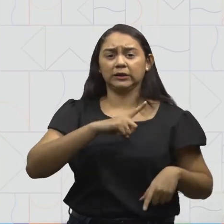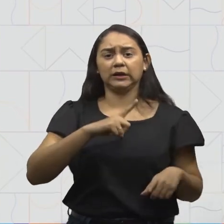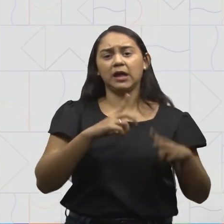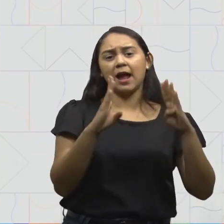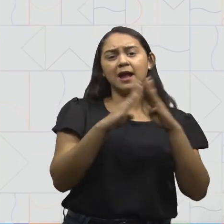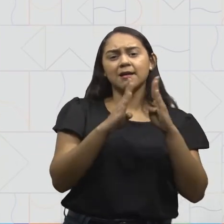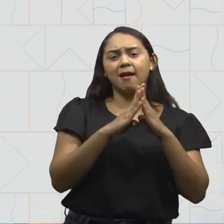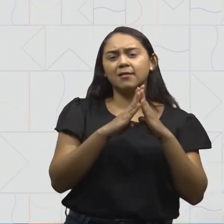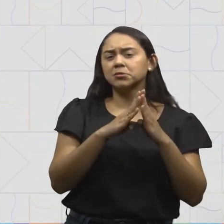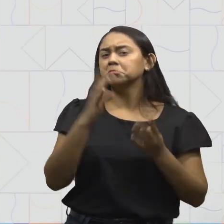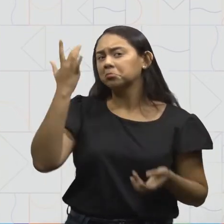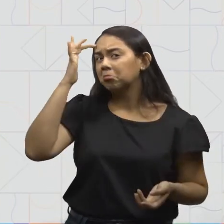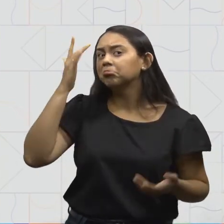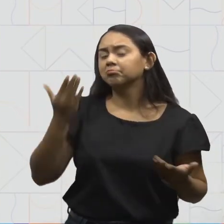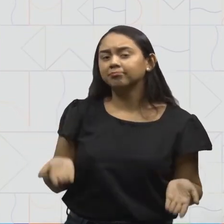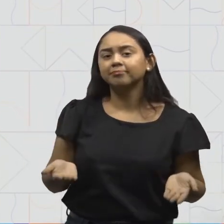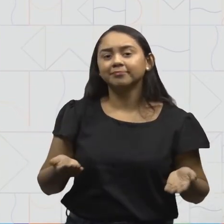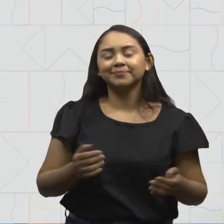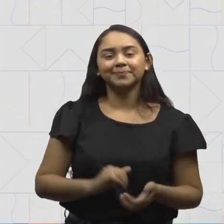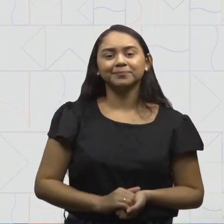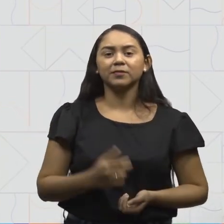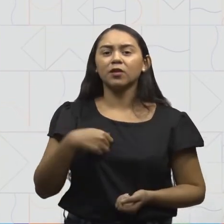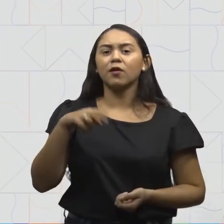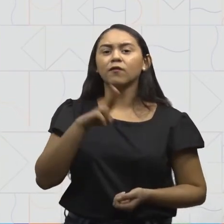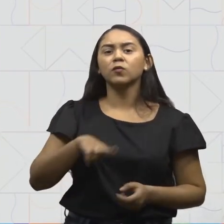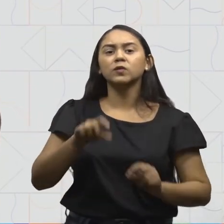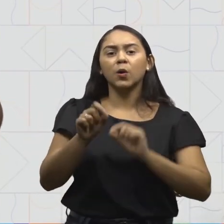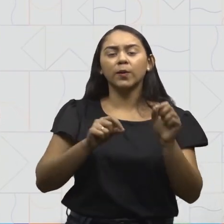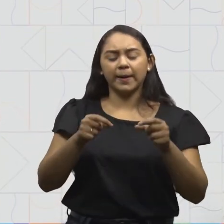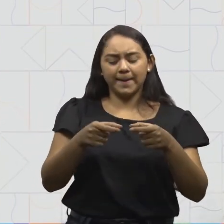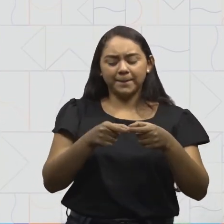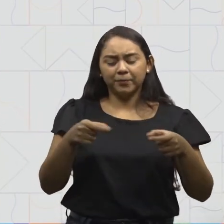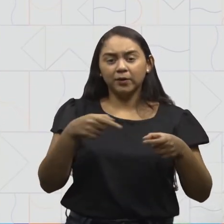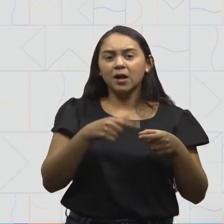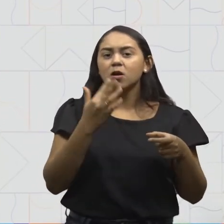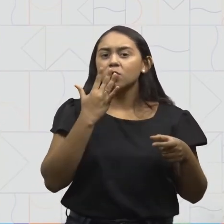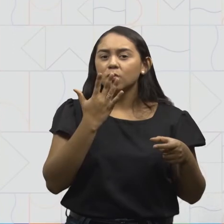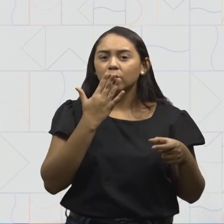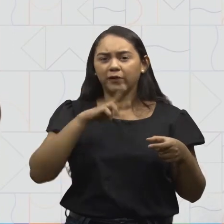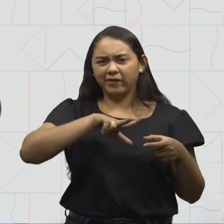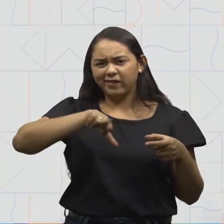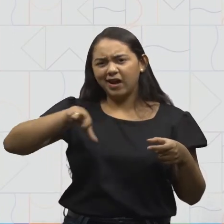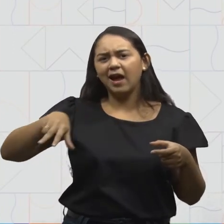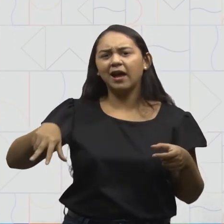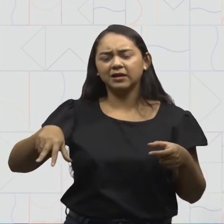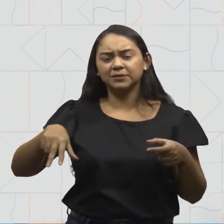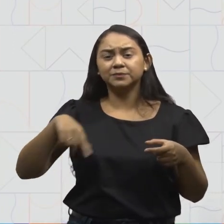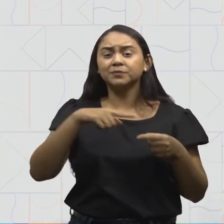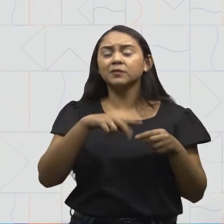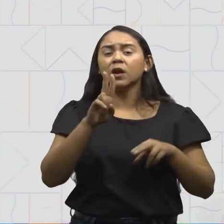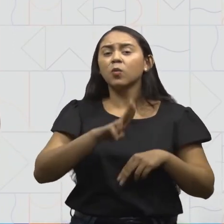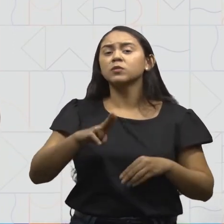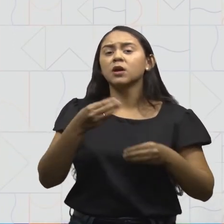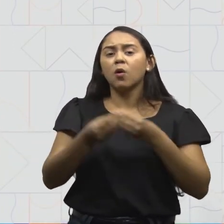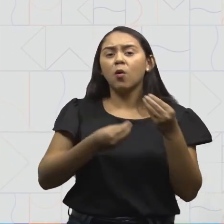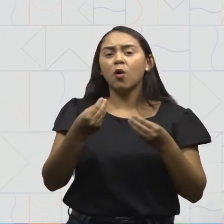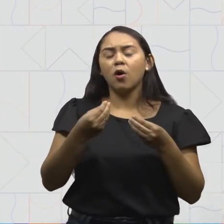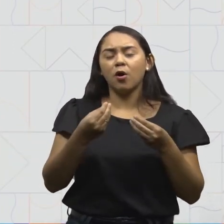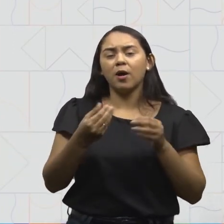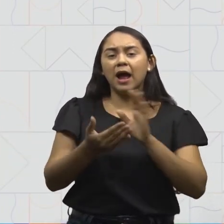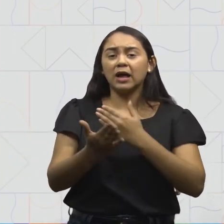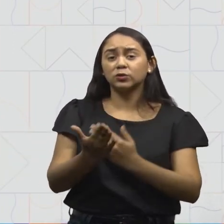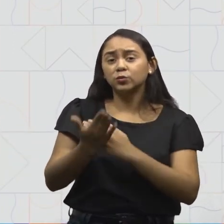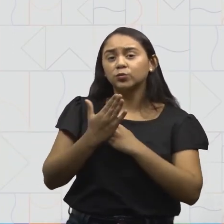em casa. O que acha? Eu vou usar aqui palitos coloridos. Irei usá-los para